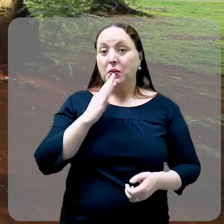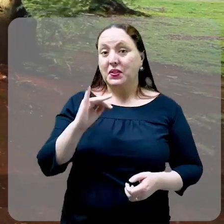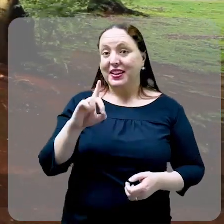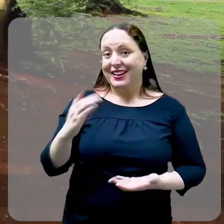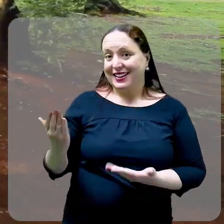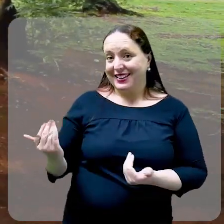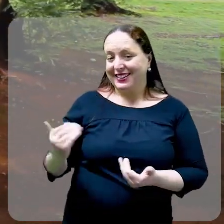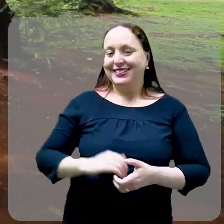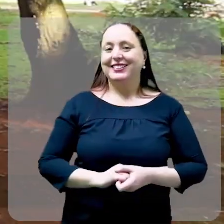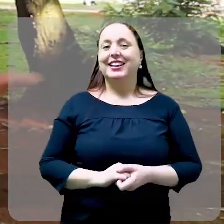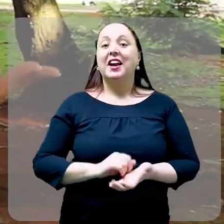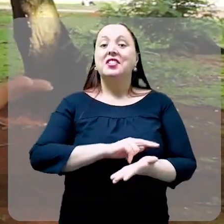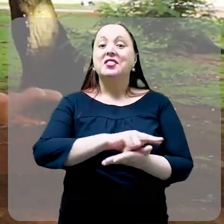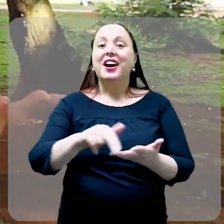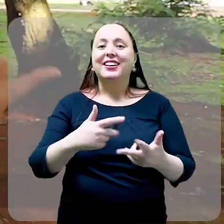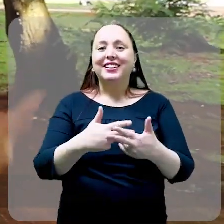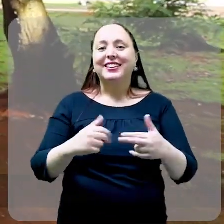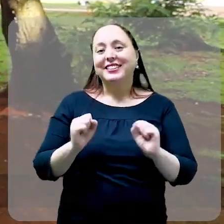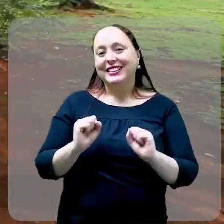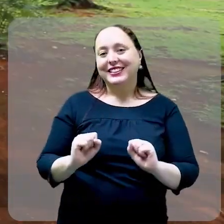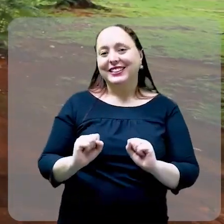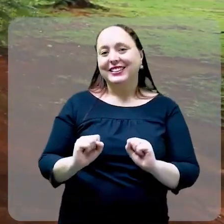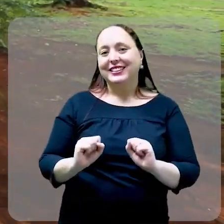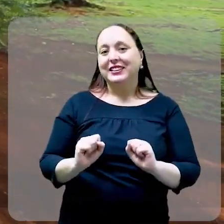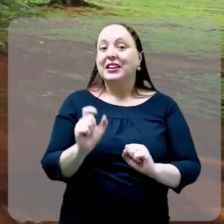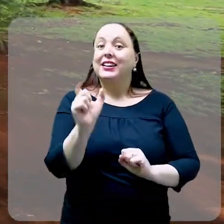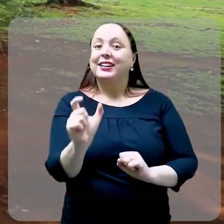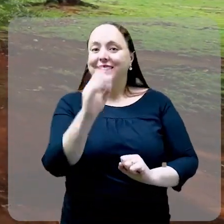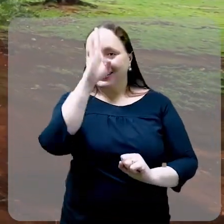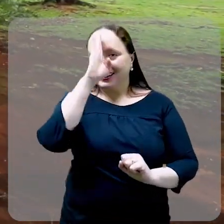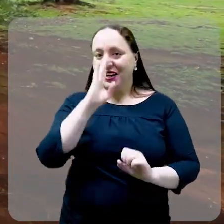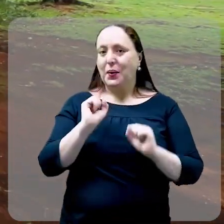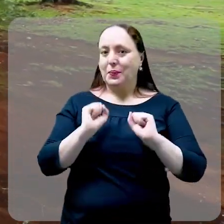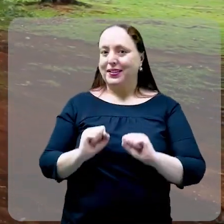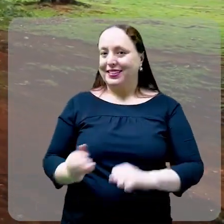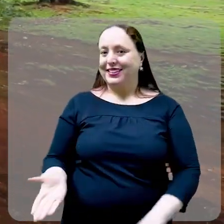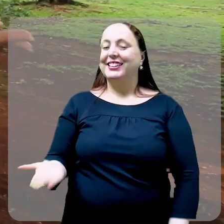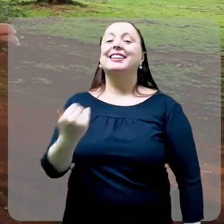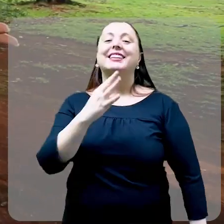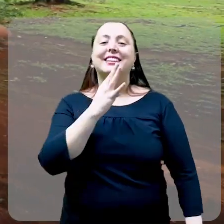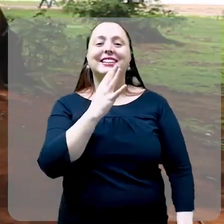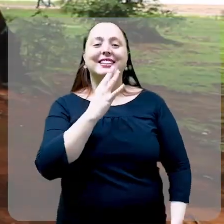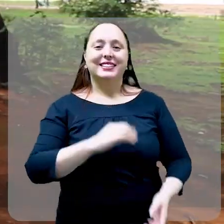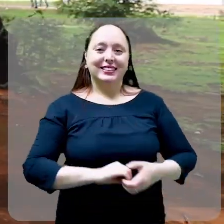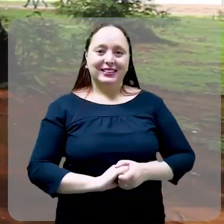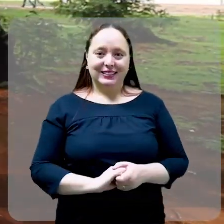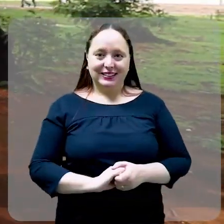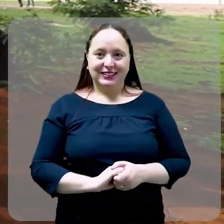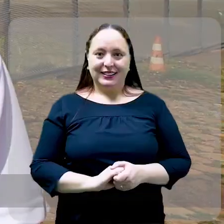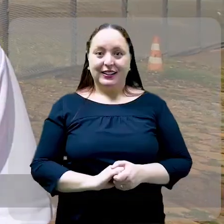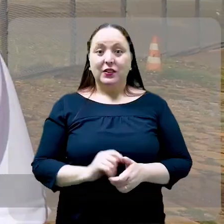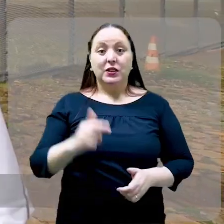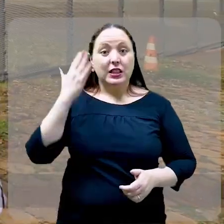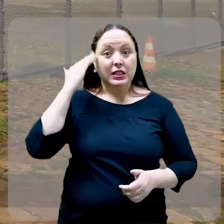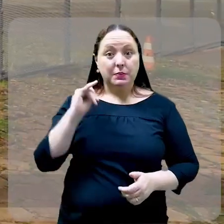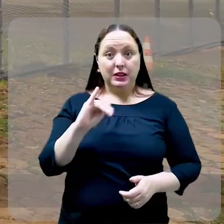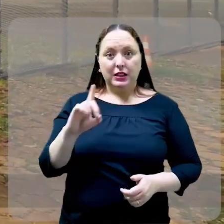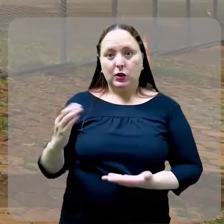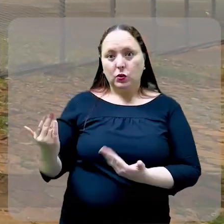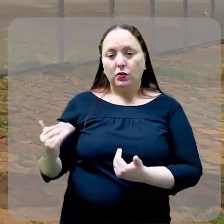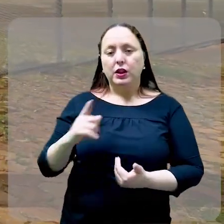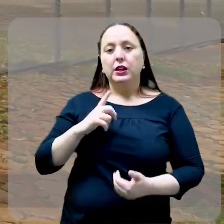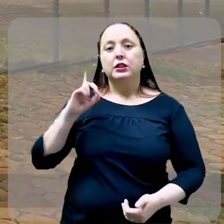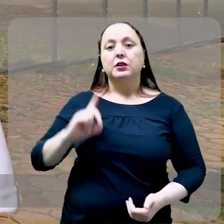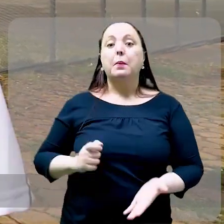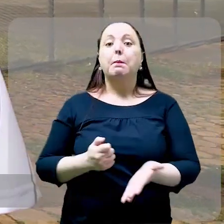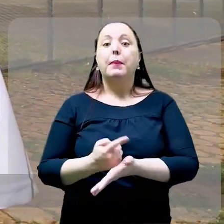Você conhece a ID Jovem? São vários benefícios e um deles é tirar a sua carteirinha de graça. Se liga aí! Você sabia que com a ID